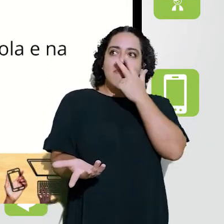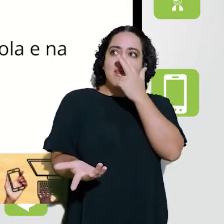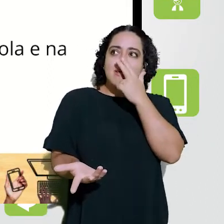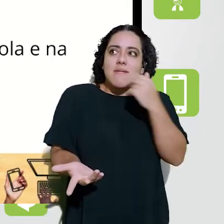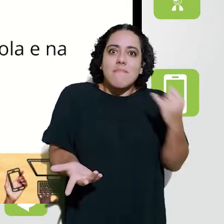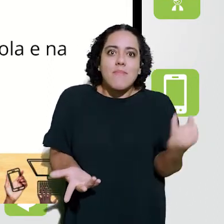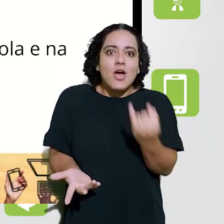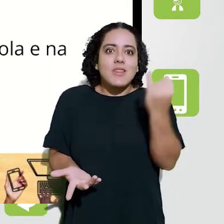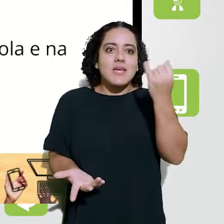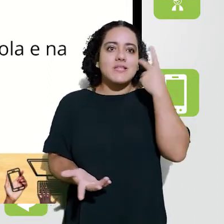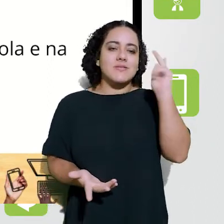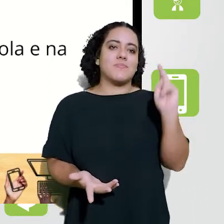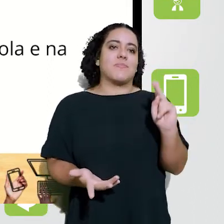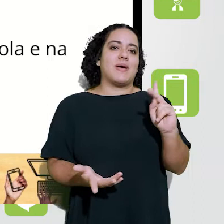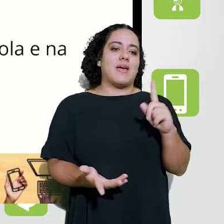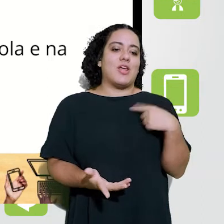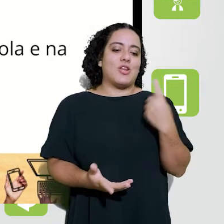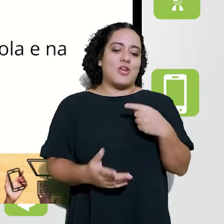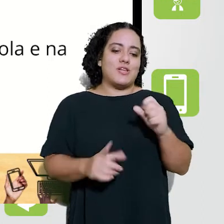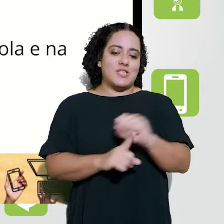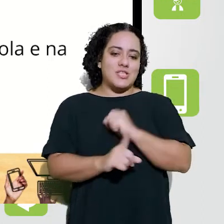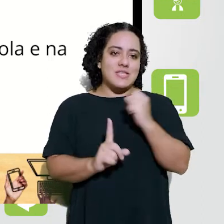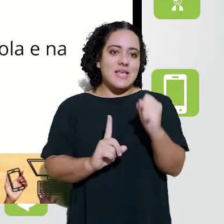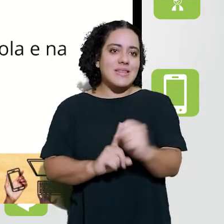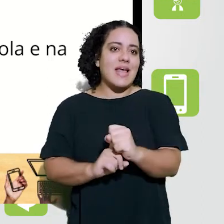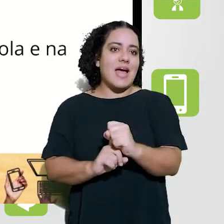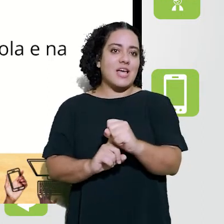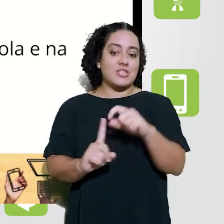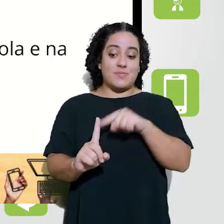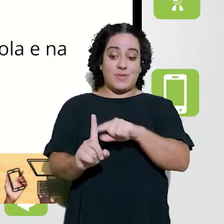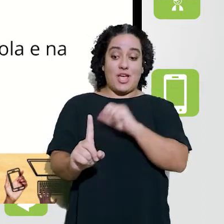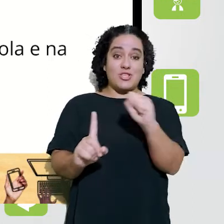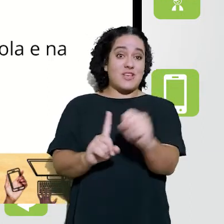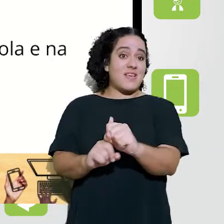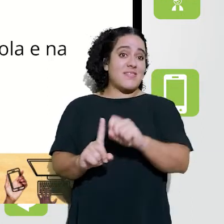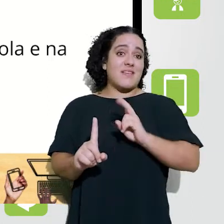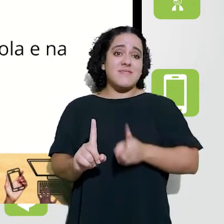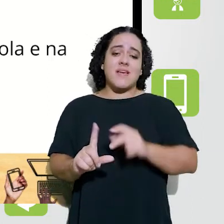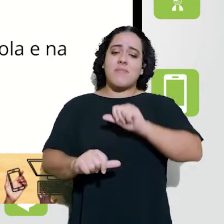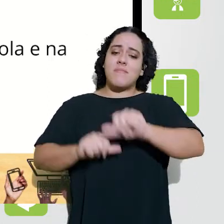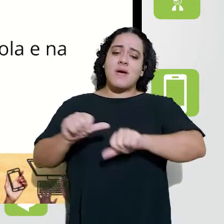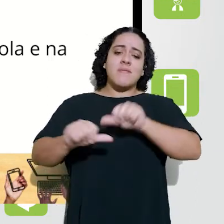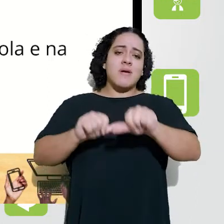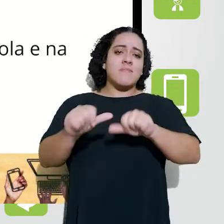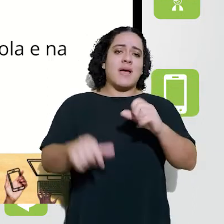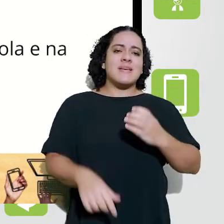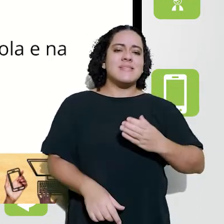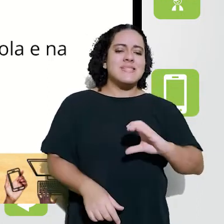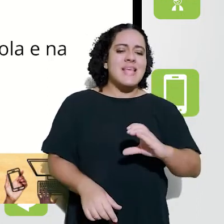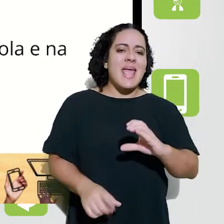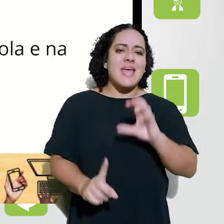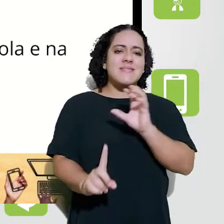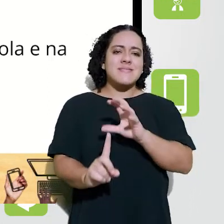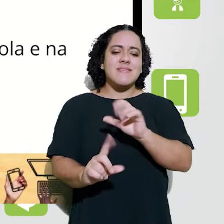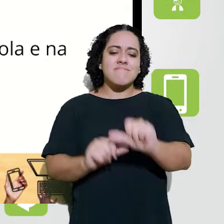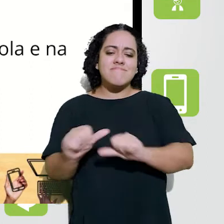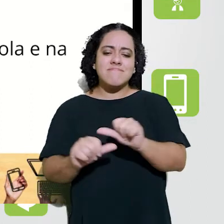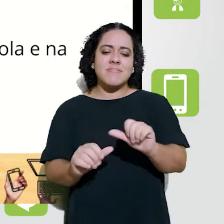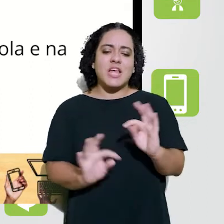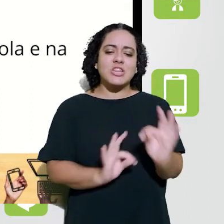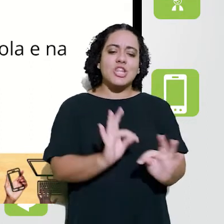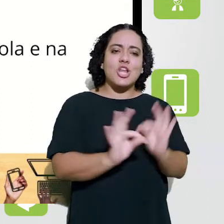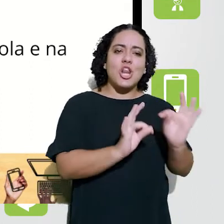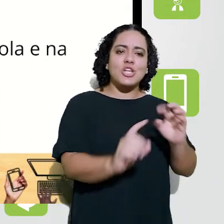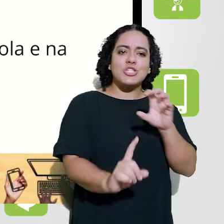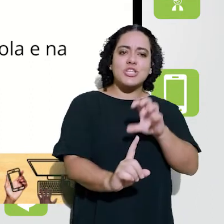mais determinante, né? E na nossa sociedade, essa sociedade transformada